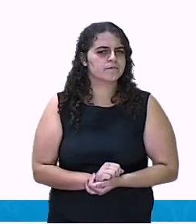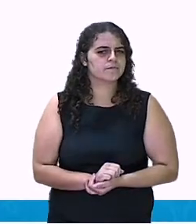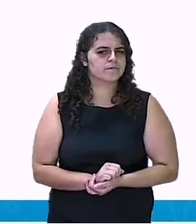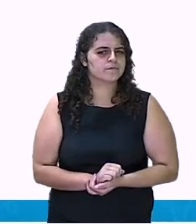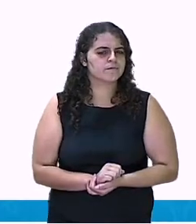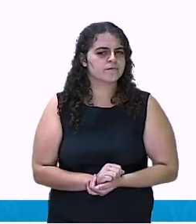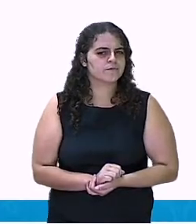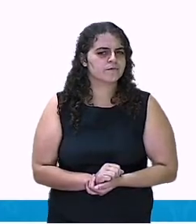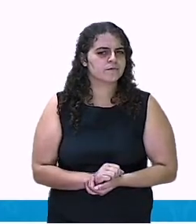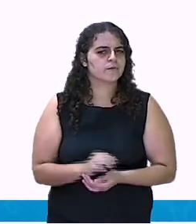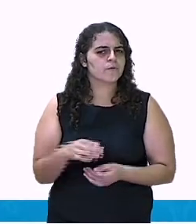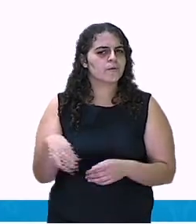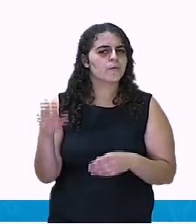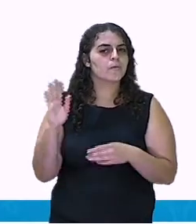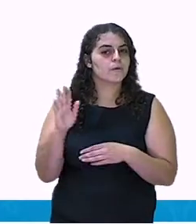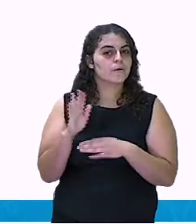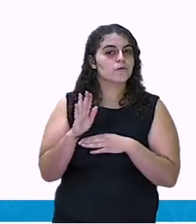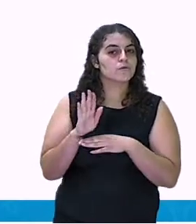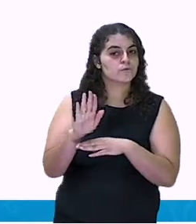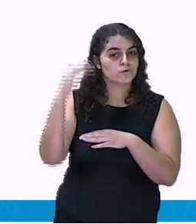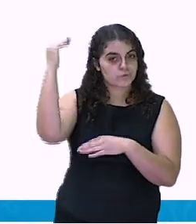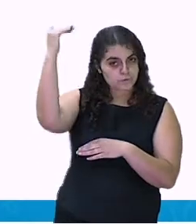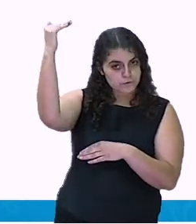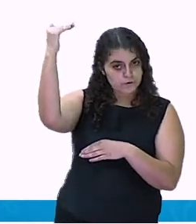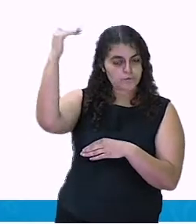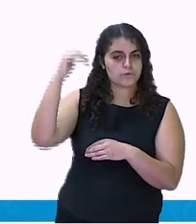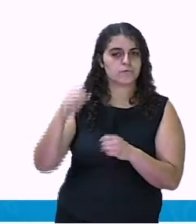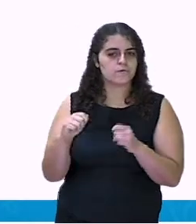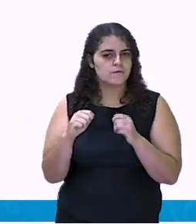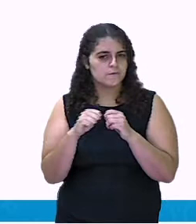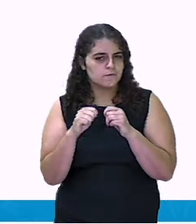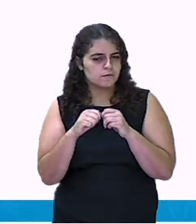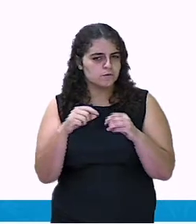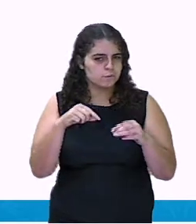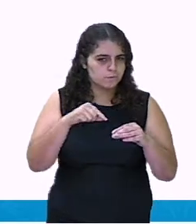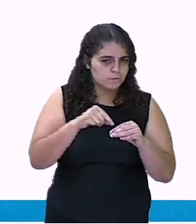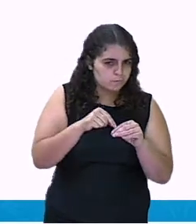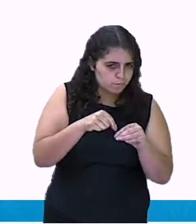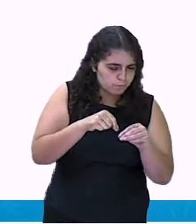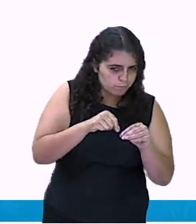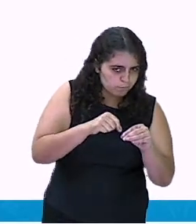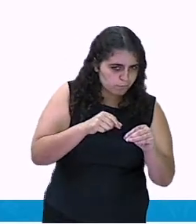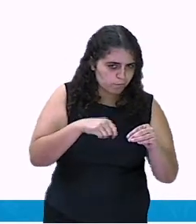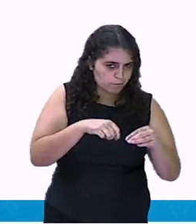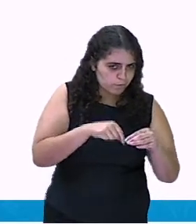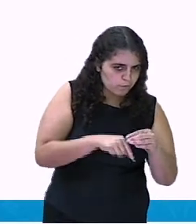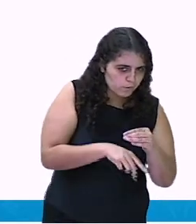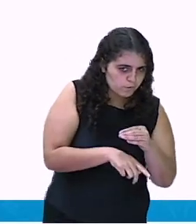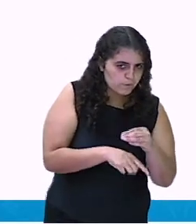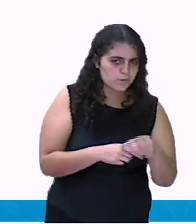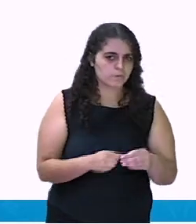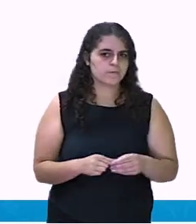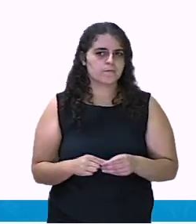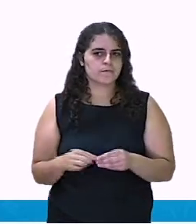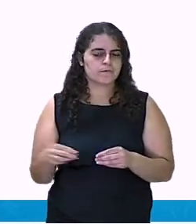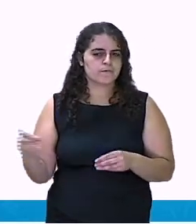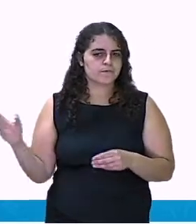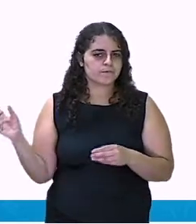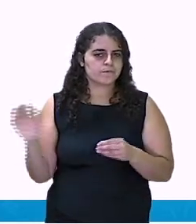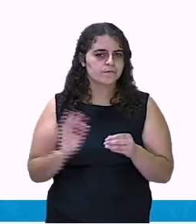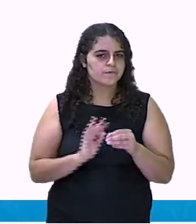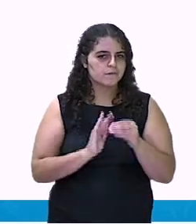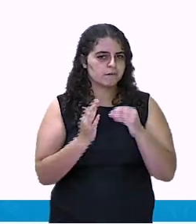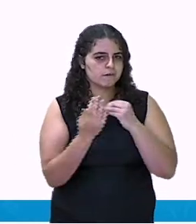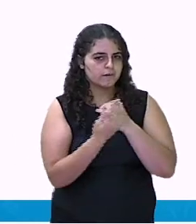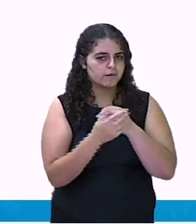Com a ajuda de um adulto, faça um furo no fundo de cada lata. Encape